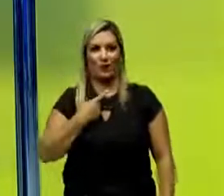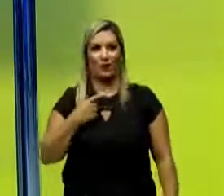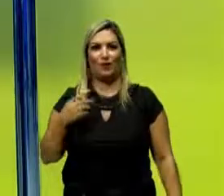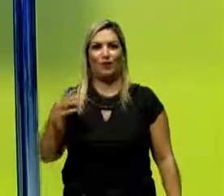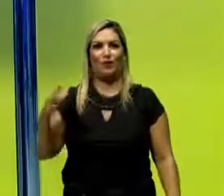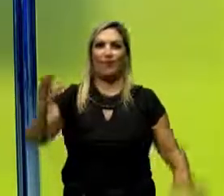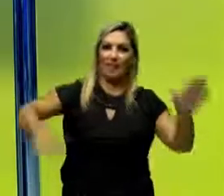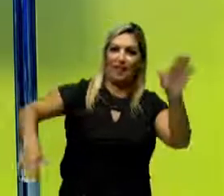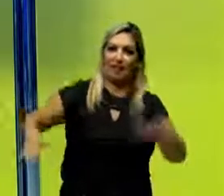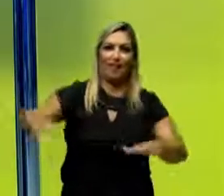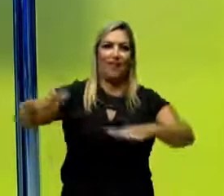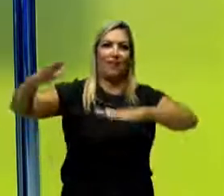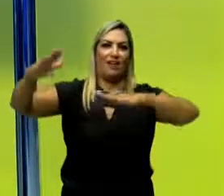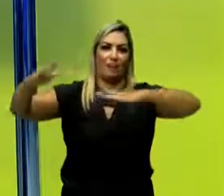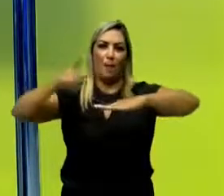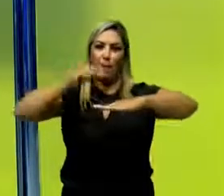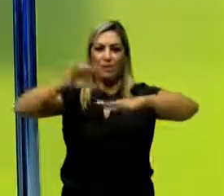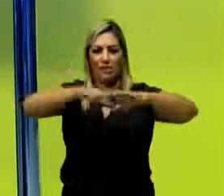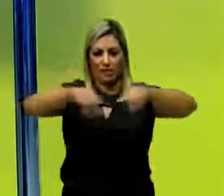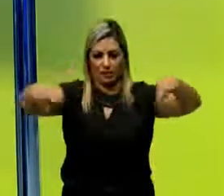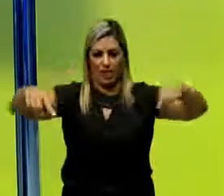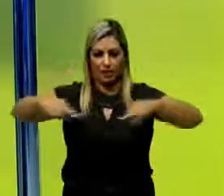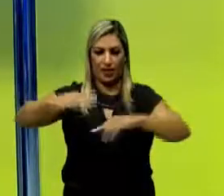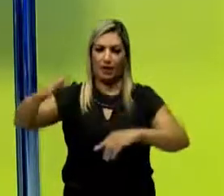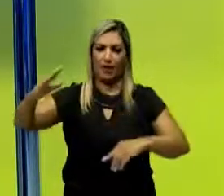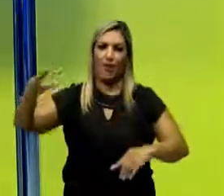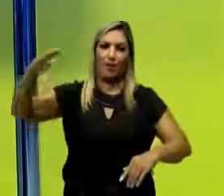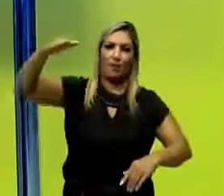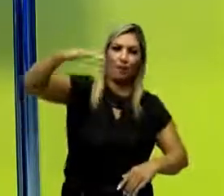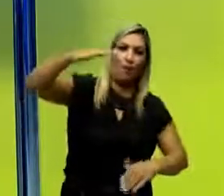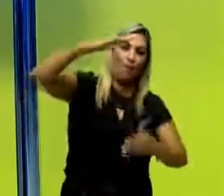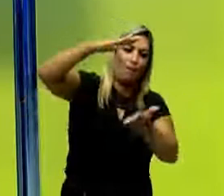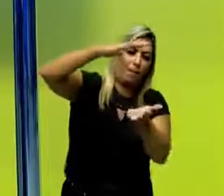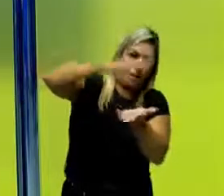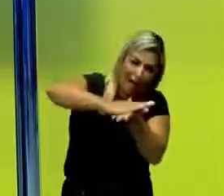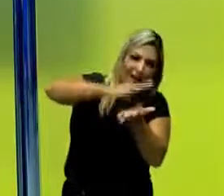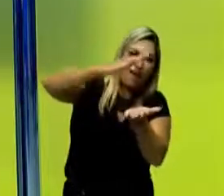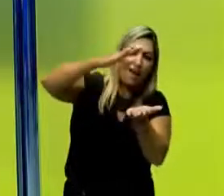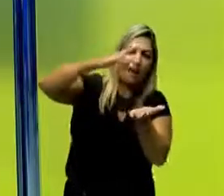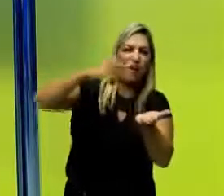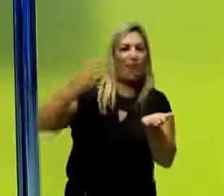barrigada, você sente tanta dor, porque existe uma força conferida nessa superfície.